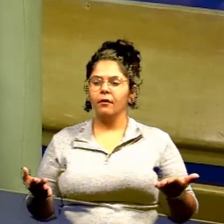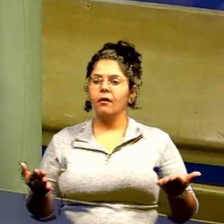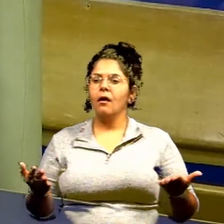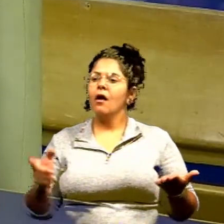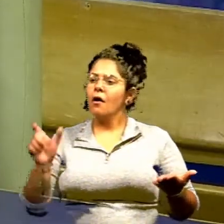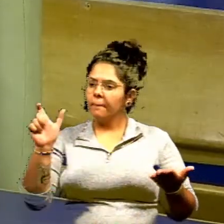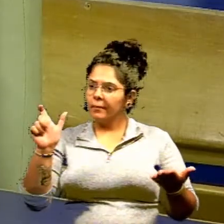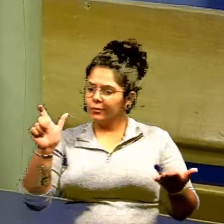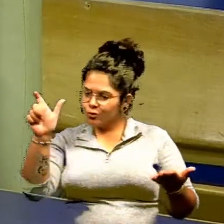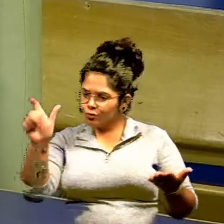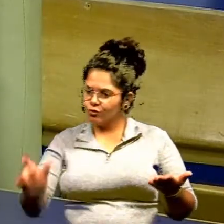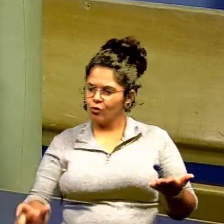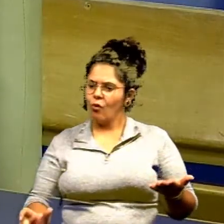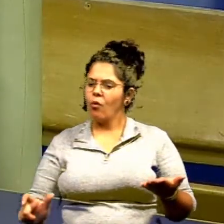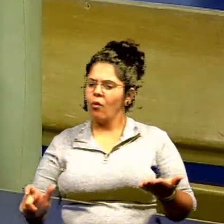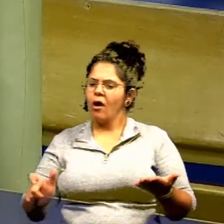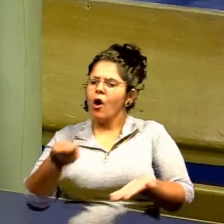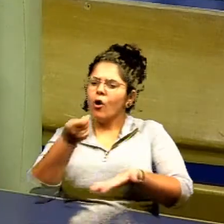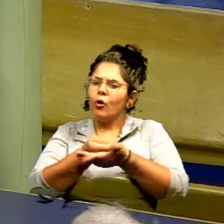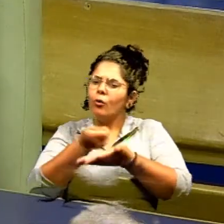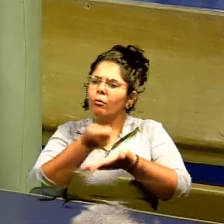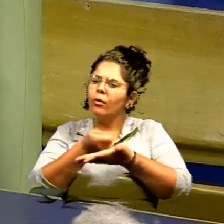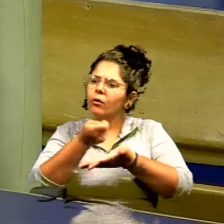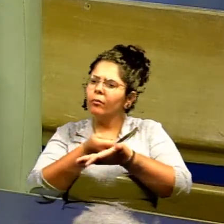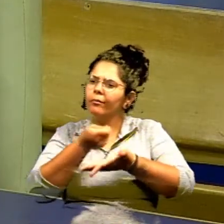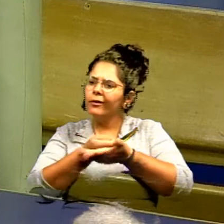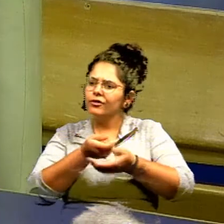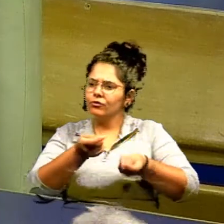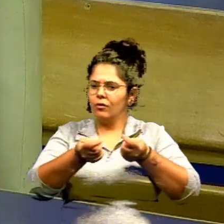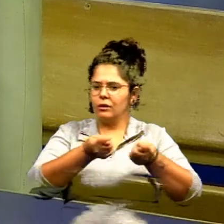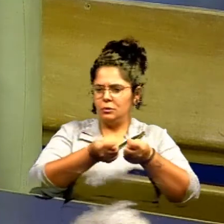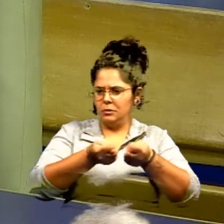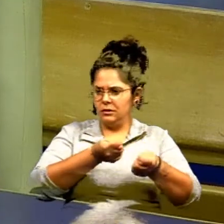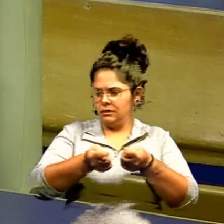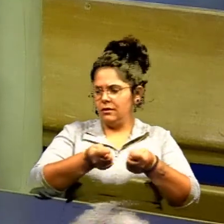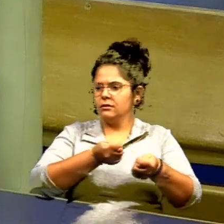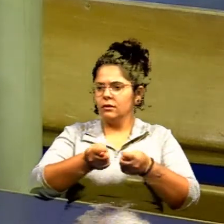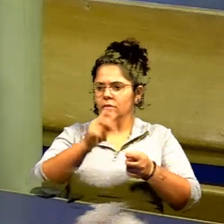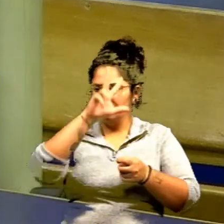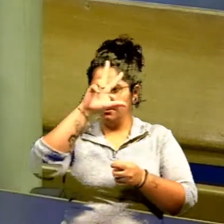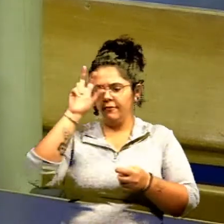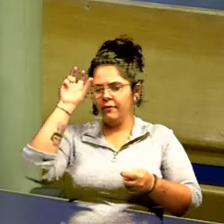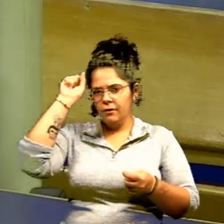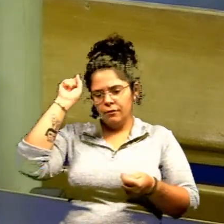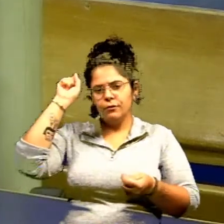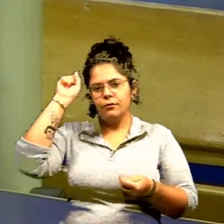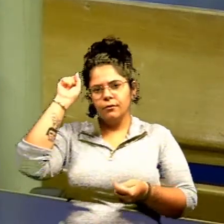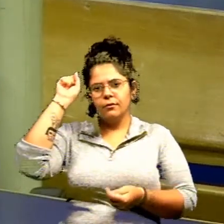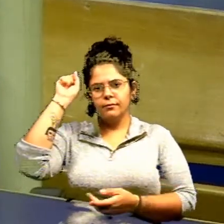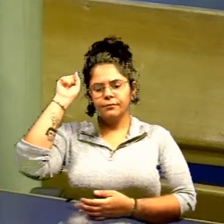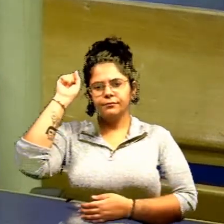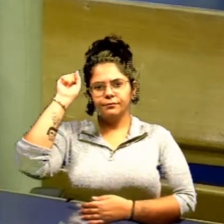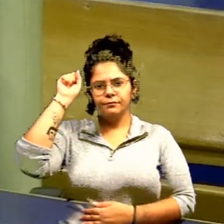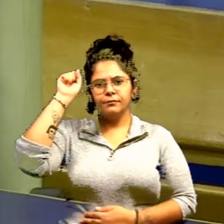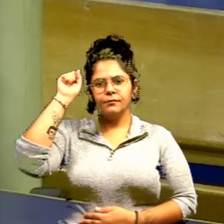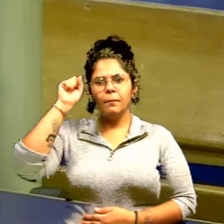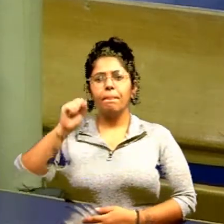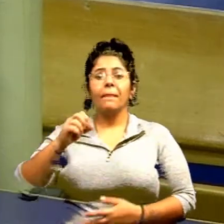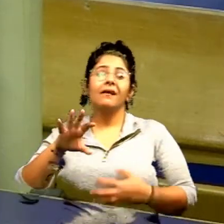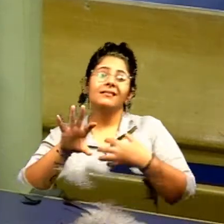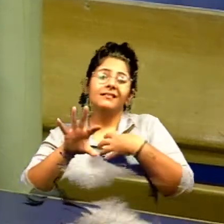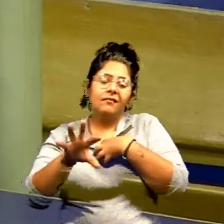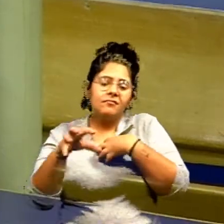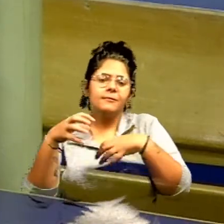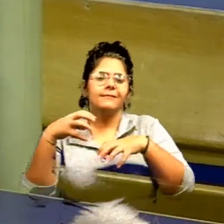pessoa que é extremamente comprometida com essa administração é uma pessoa que é uma pessoa